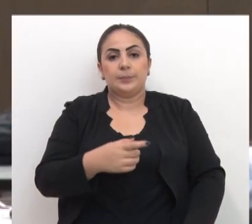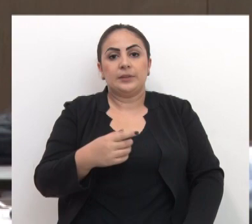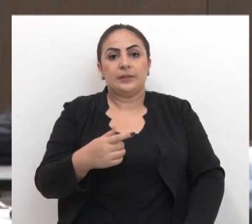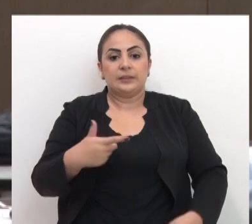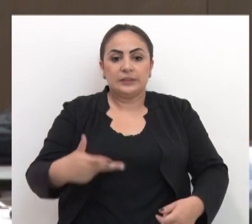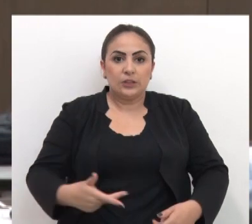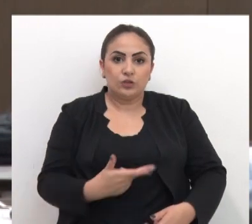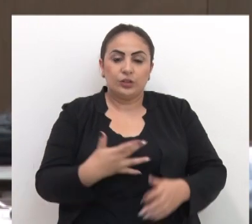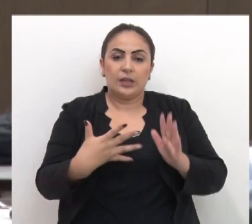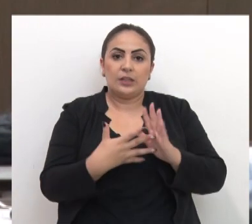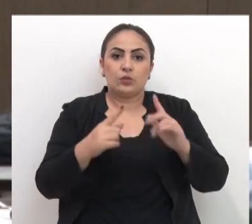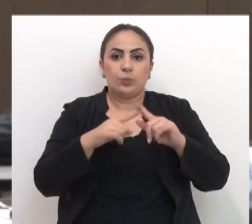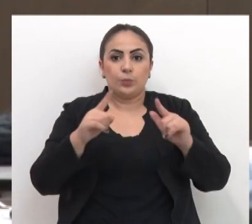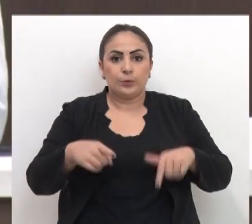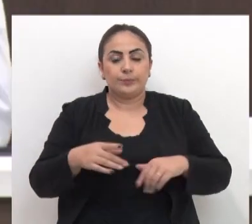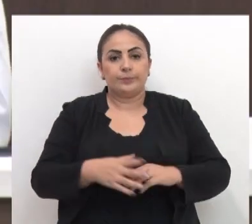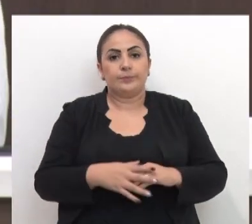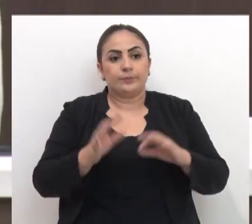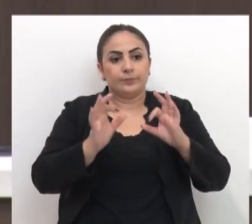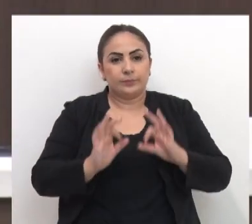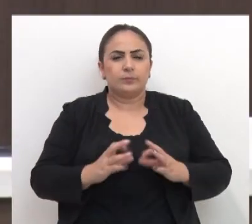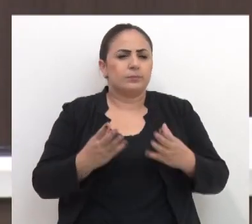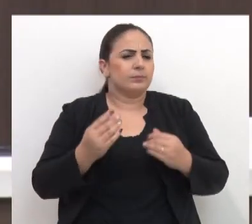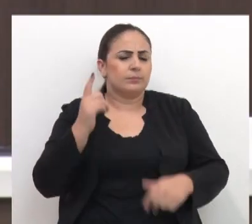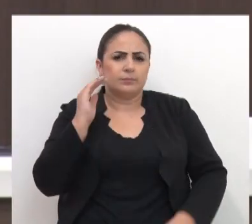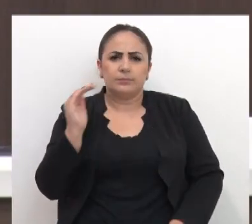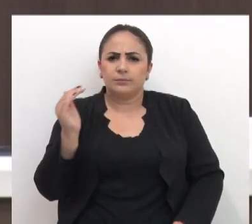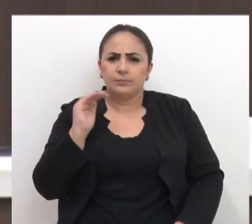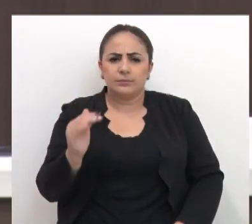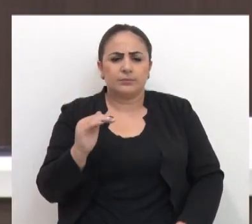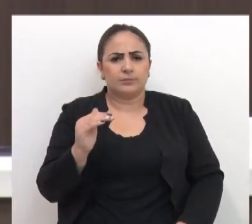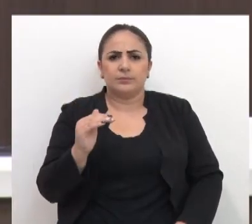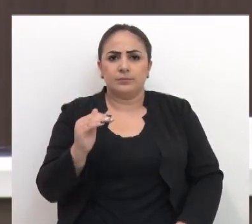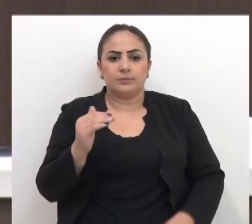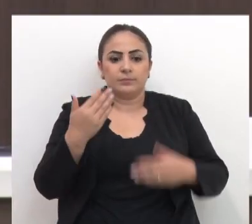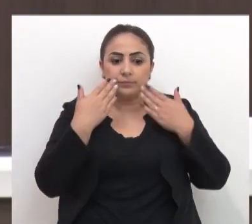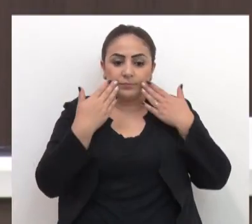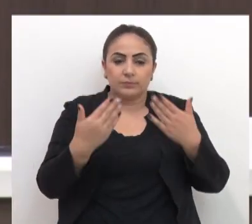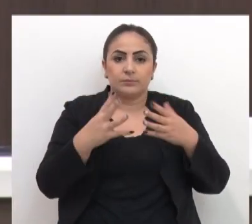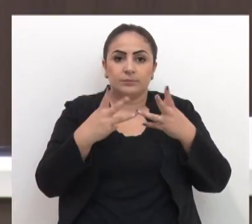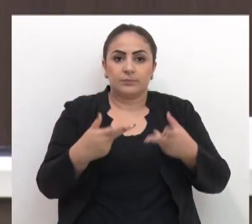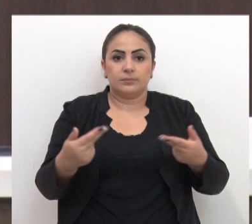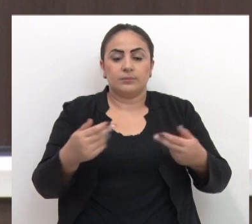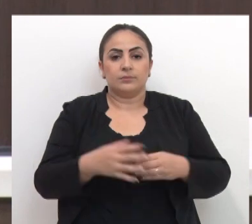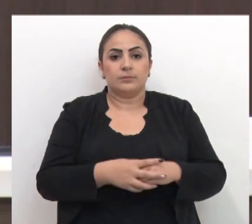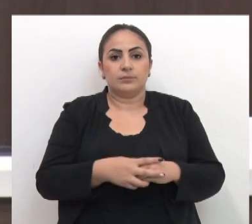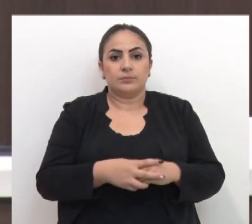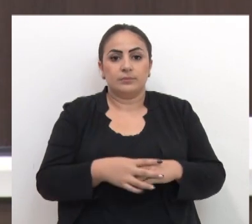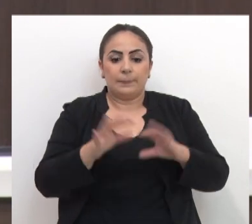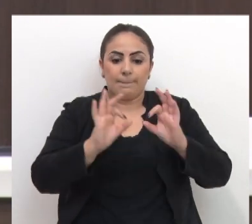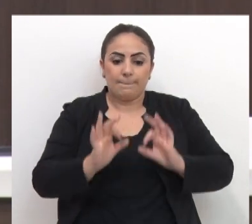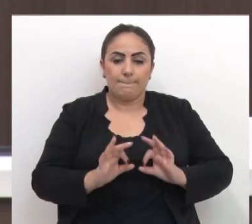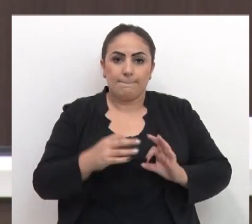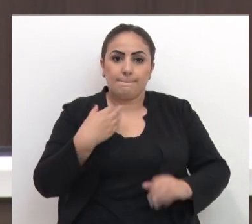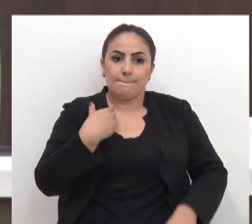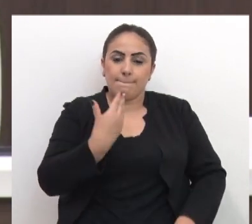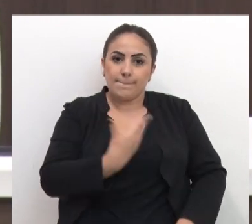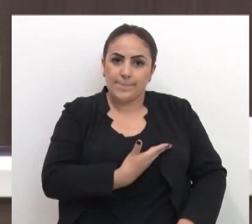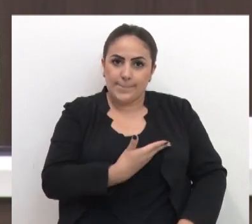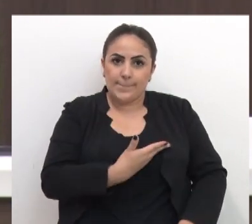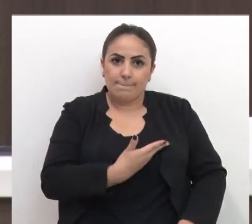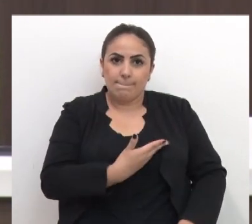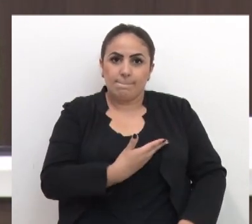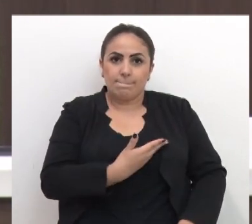cirurgias na rede pública. Projeto muito tranquilo, de transparência. Um projeto em que